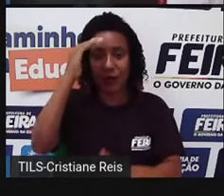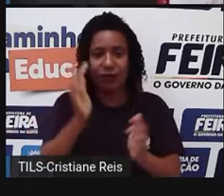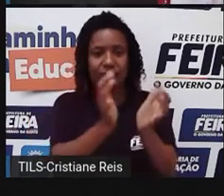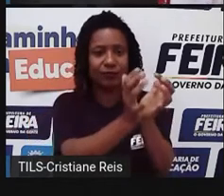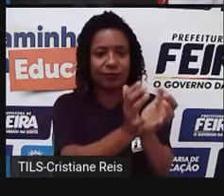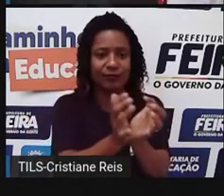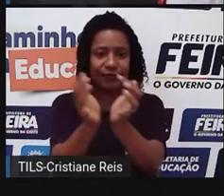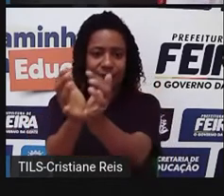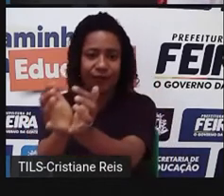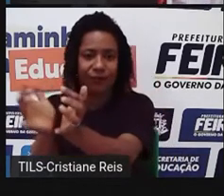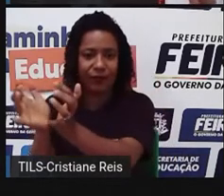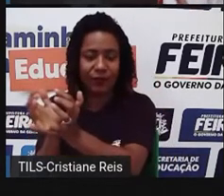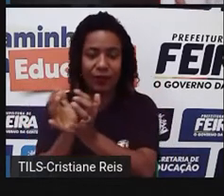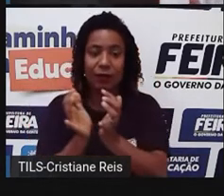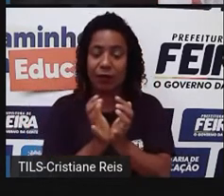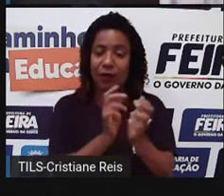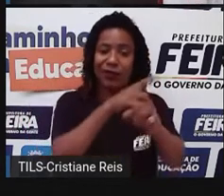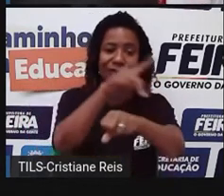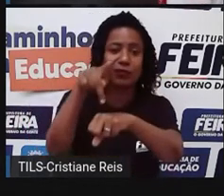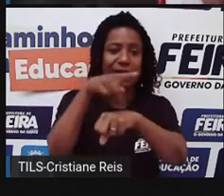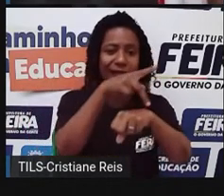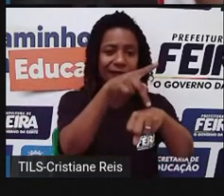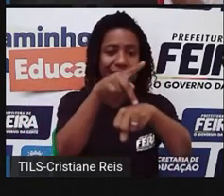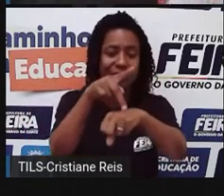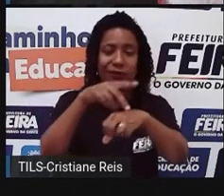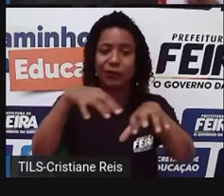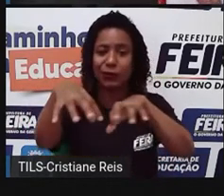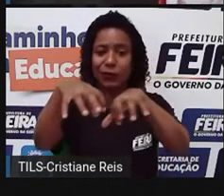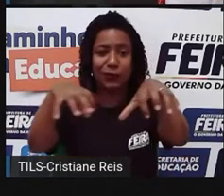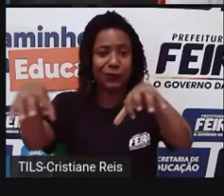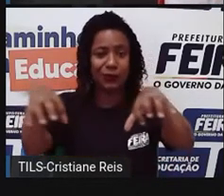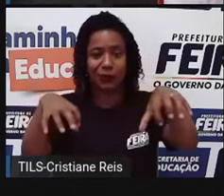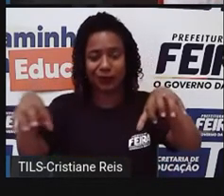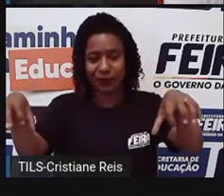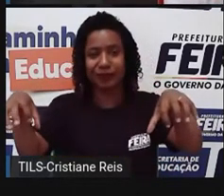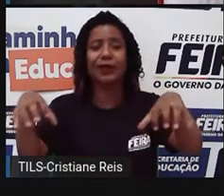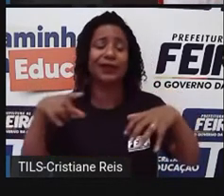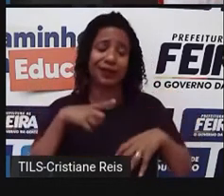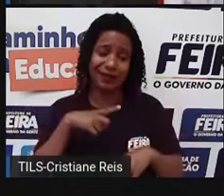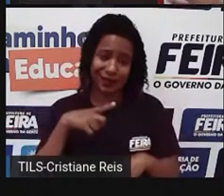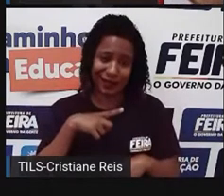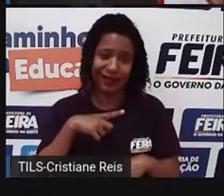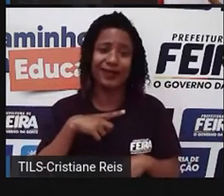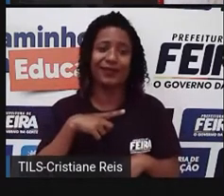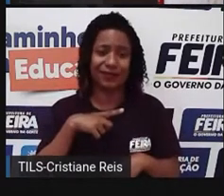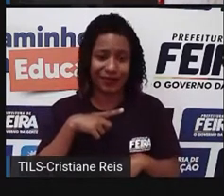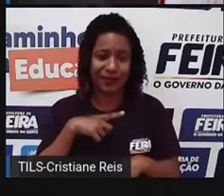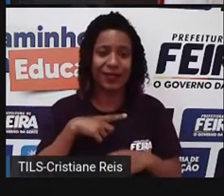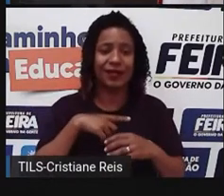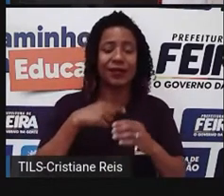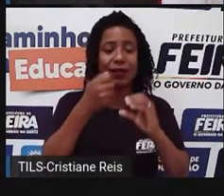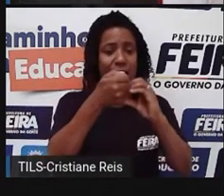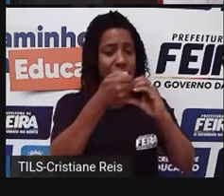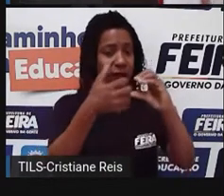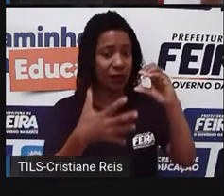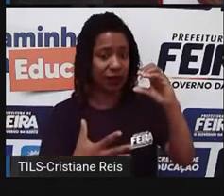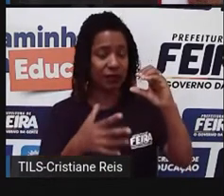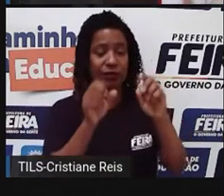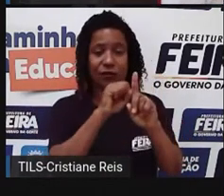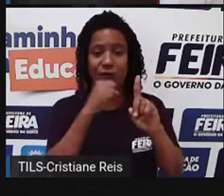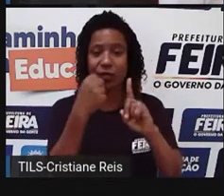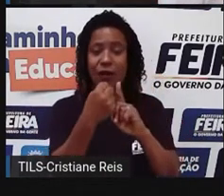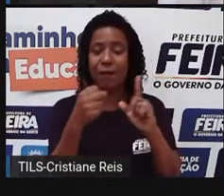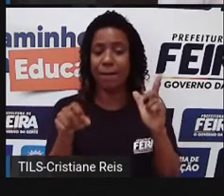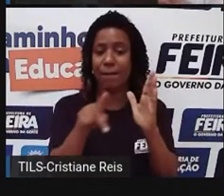estão espalhados aí pelo mundo. Eu coloquei, né, em alguns cantos, mas eles estão espalhados pelo mundo, ele tem suas características sociais,